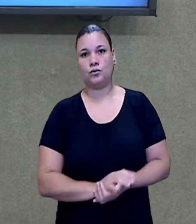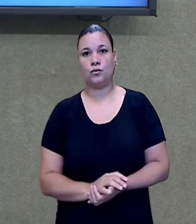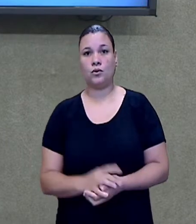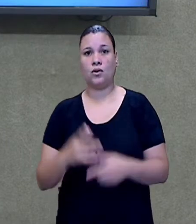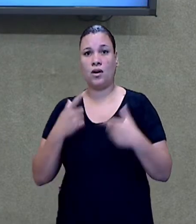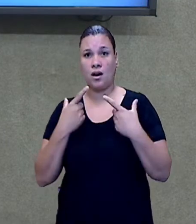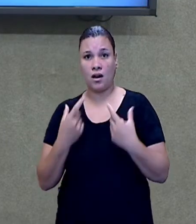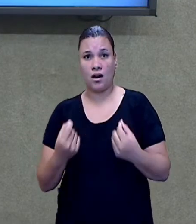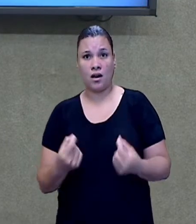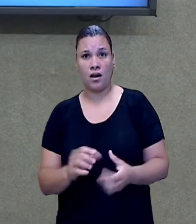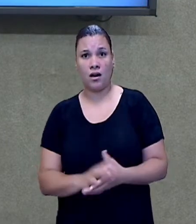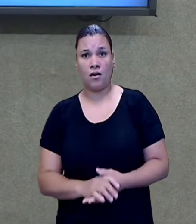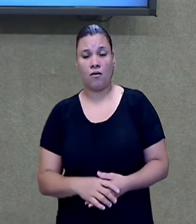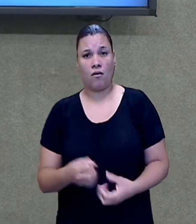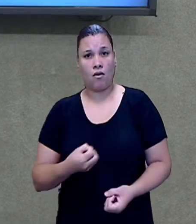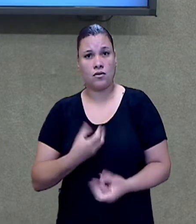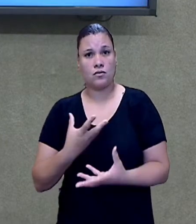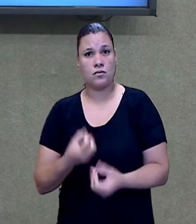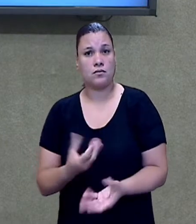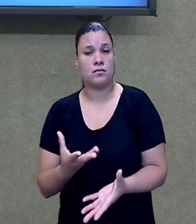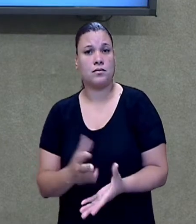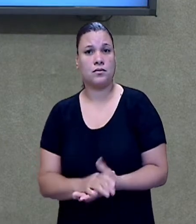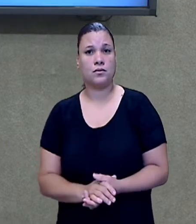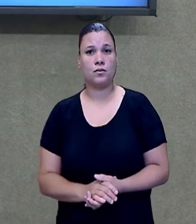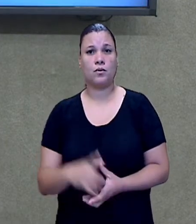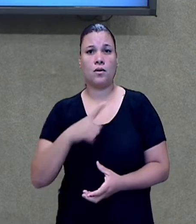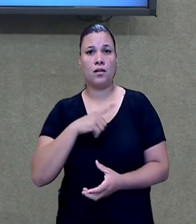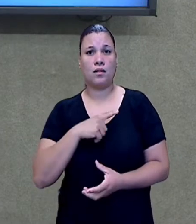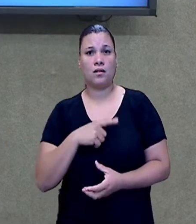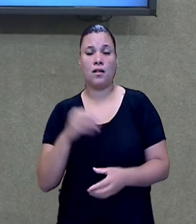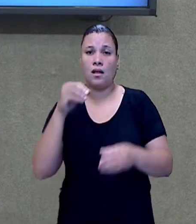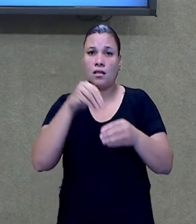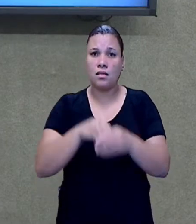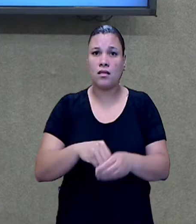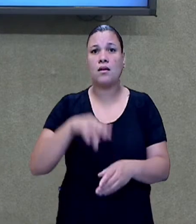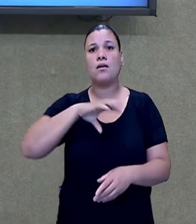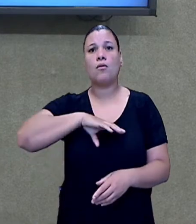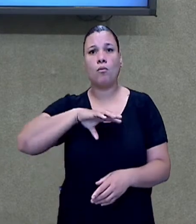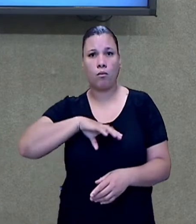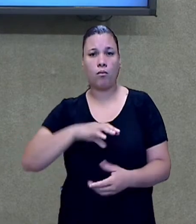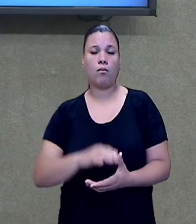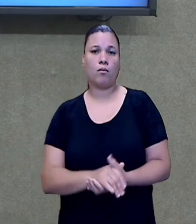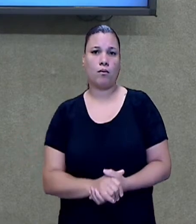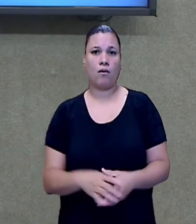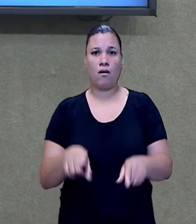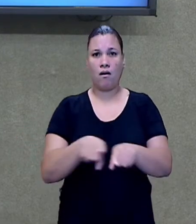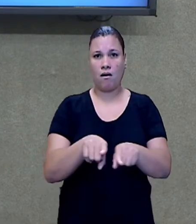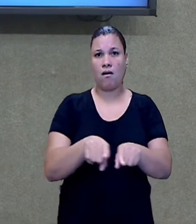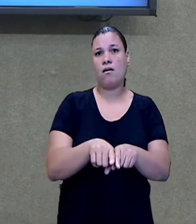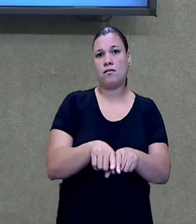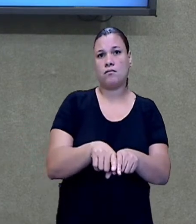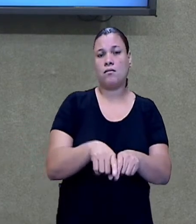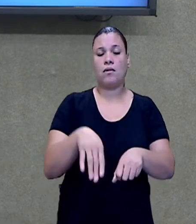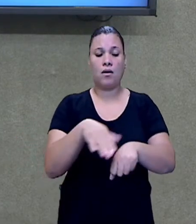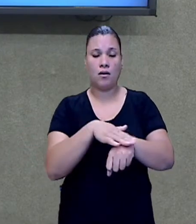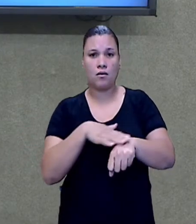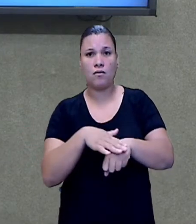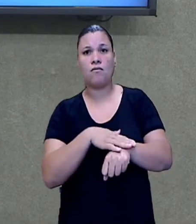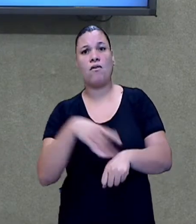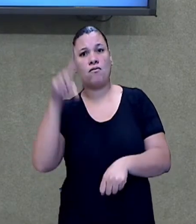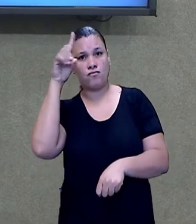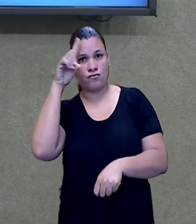expressões utilizadas na nossa oralidade, né? Aproxima da linguagem informal. uso de cores,